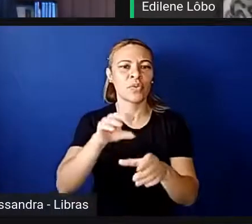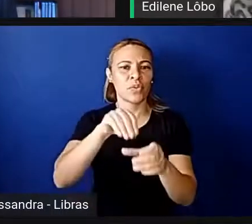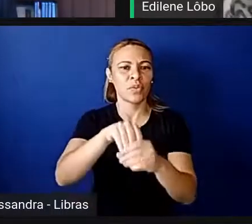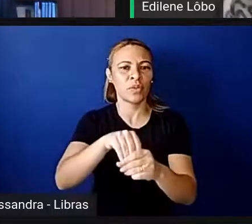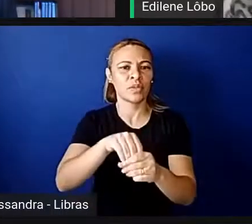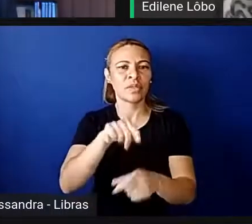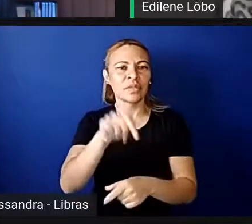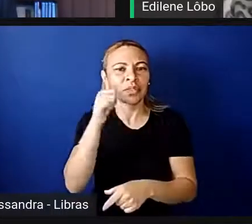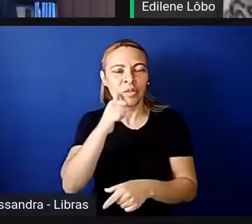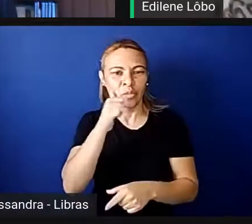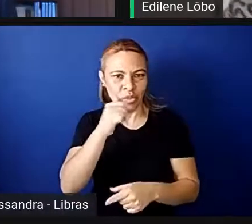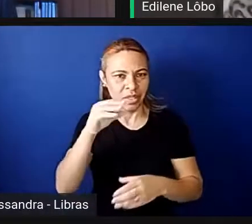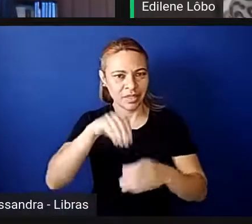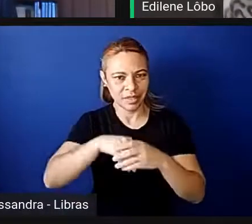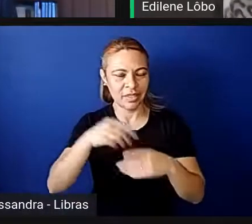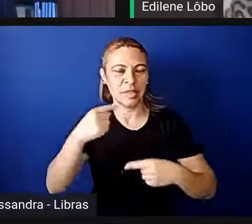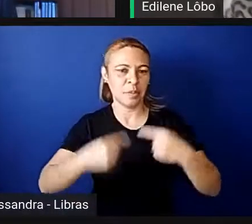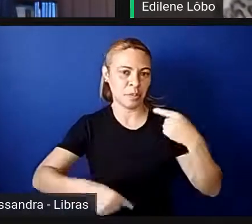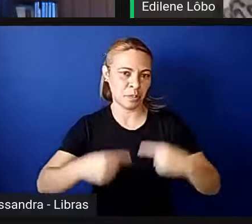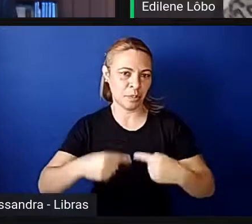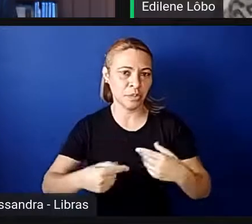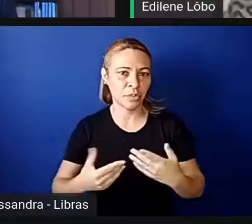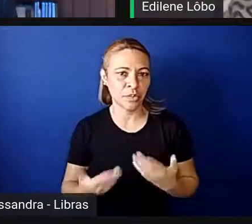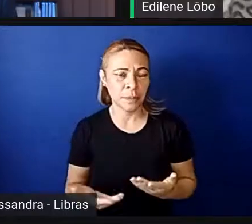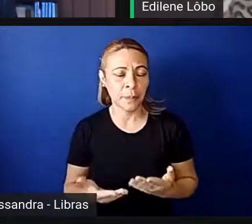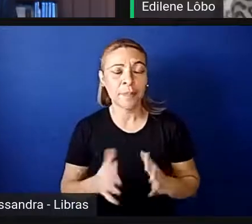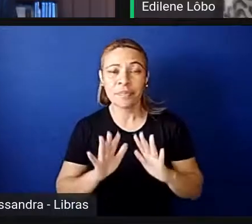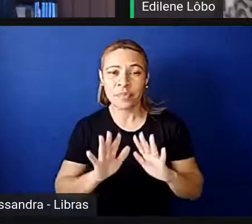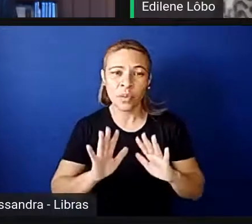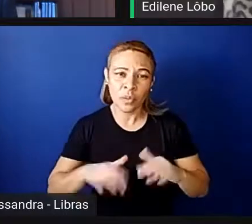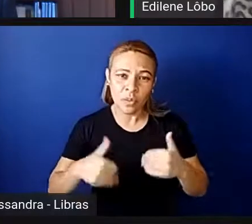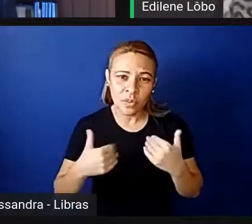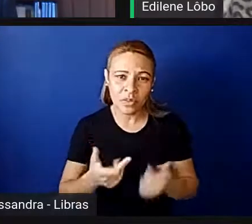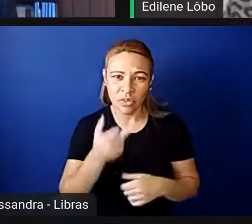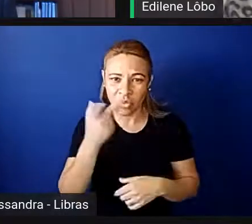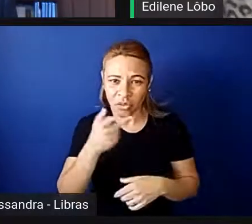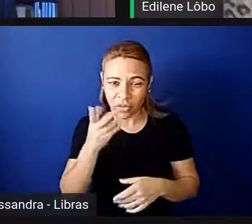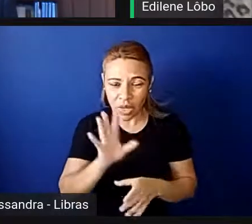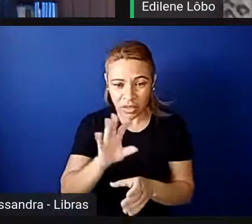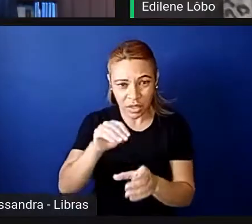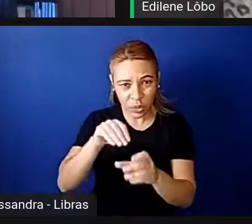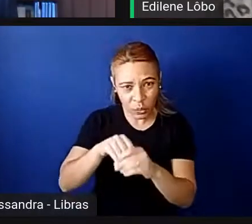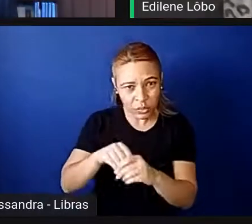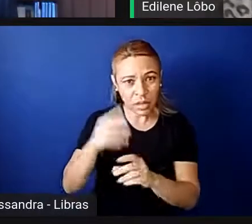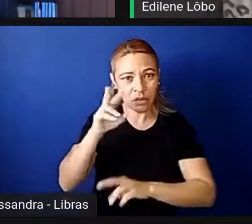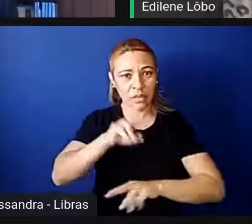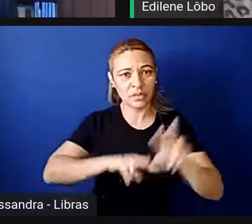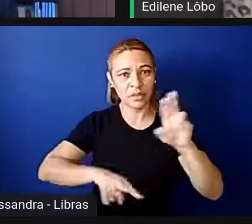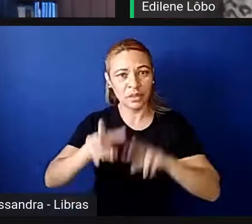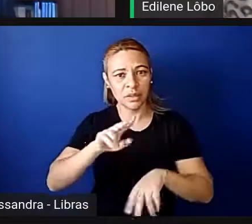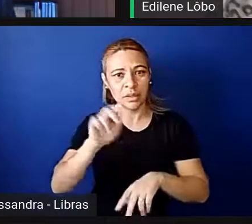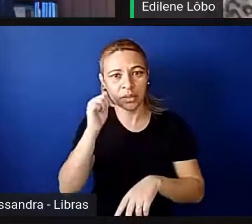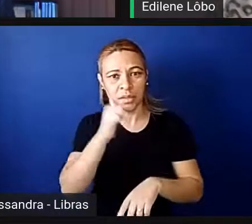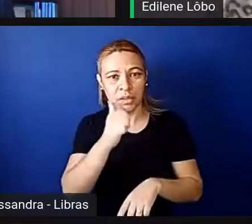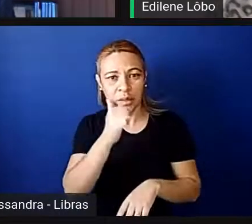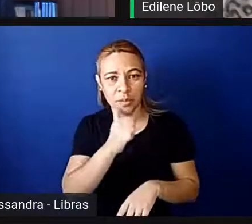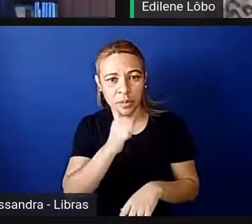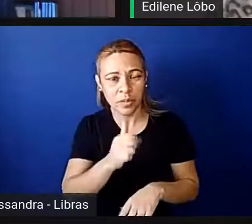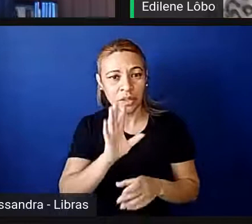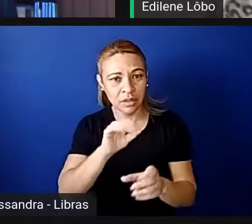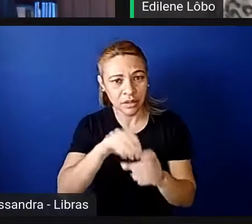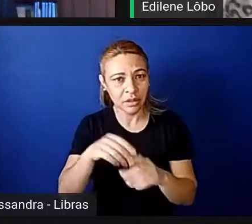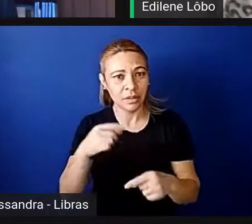mulheres na política. E quando eu falo dessa inclusão e visibilidade tomando o cenário a